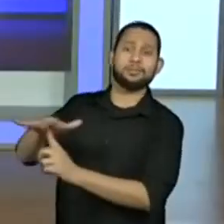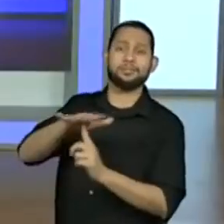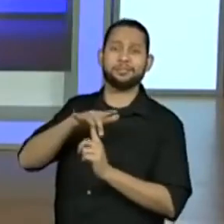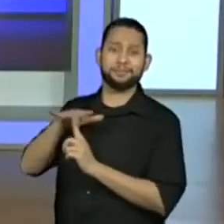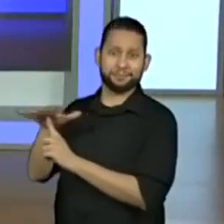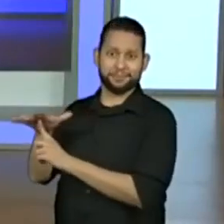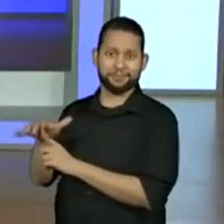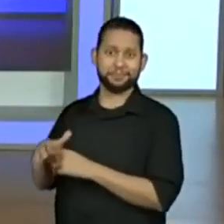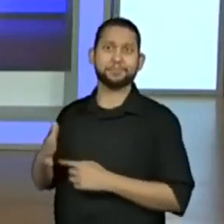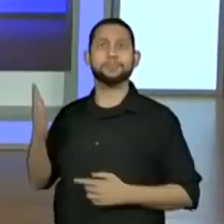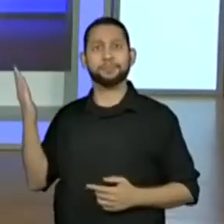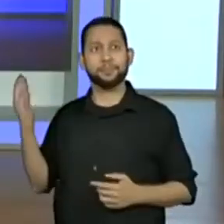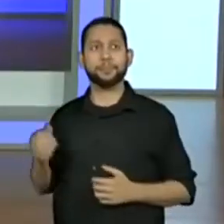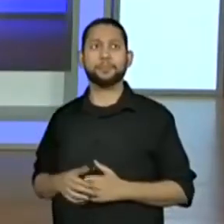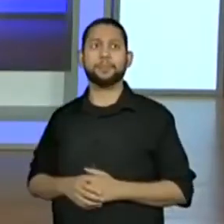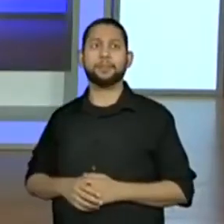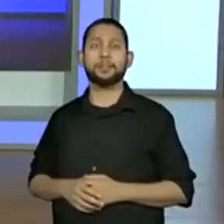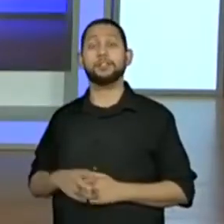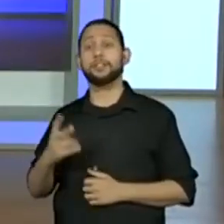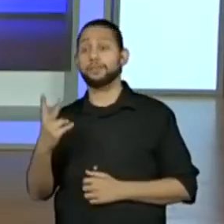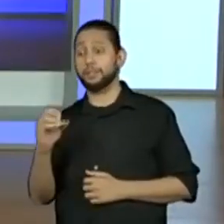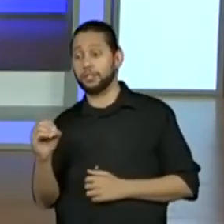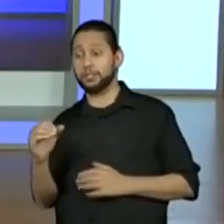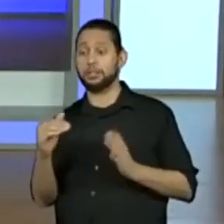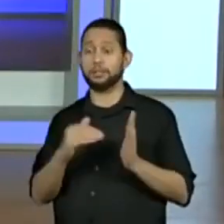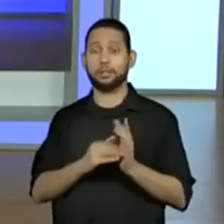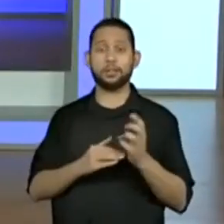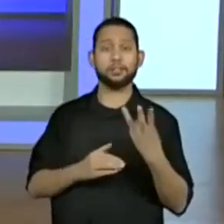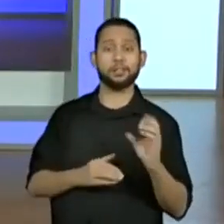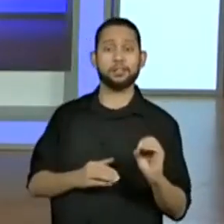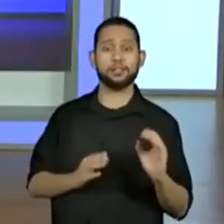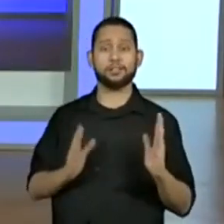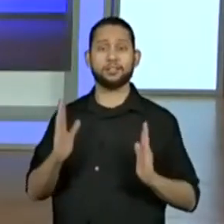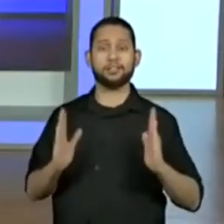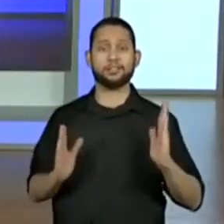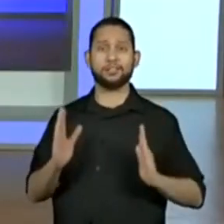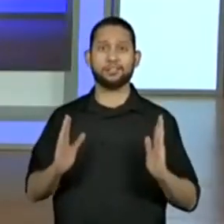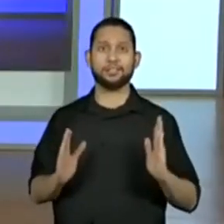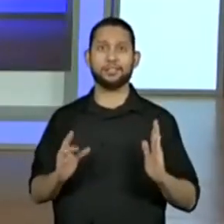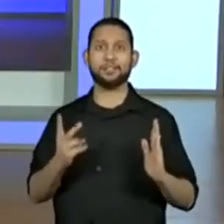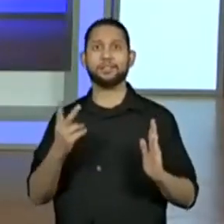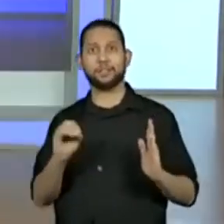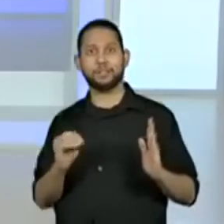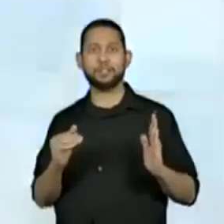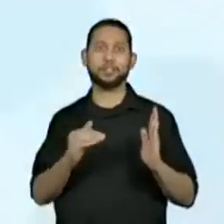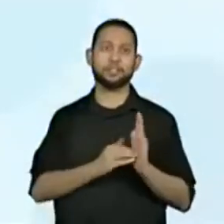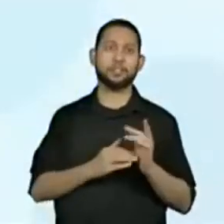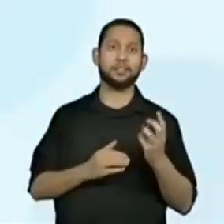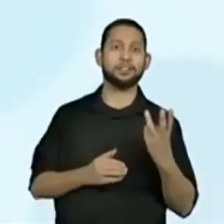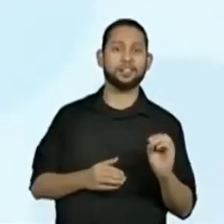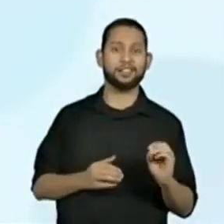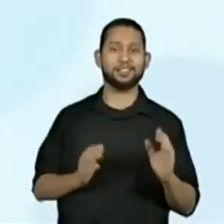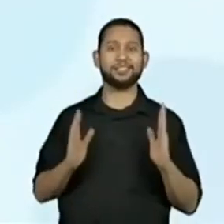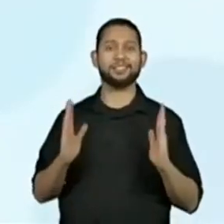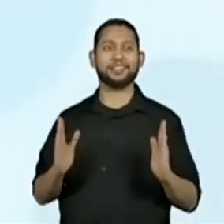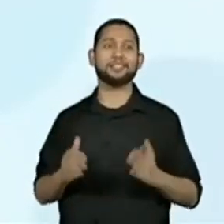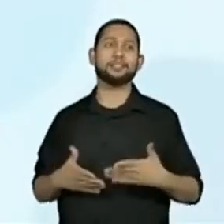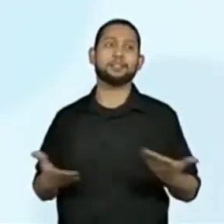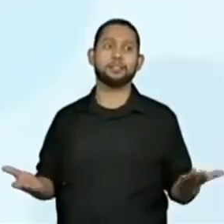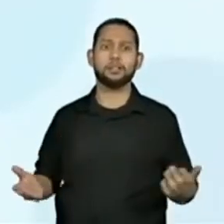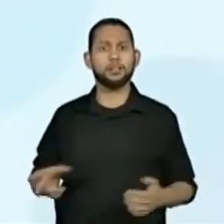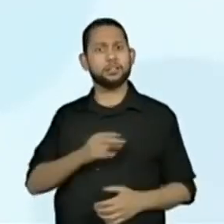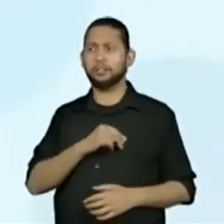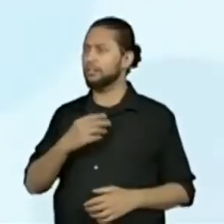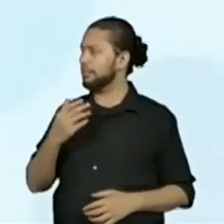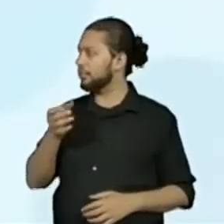20 a 30. As duas palavras que restaram. E a aula passa muito